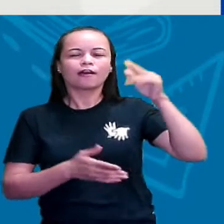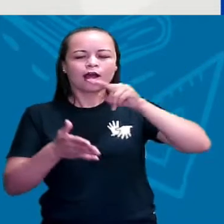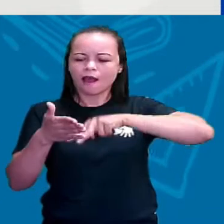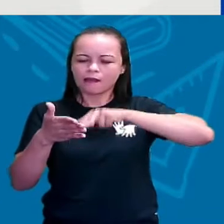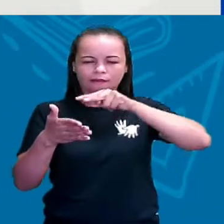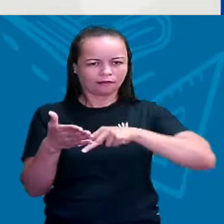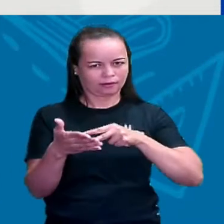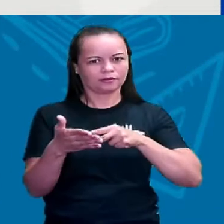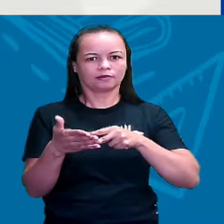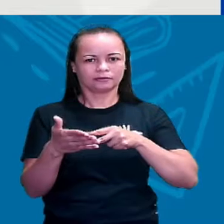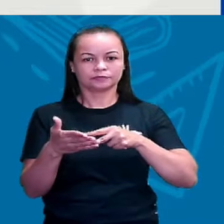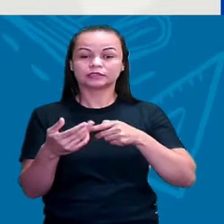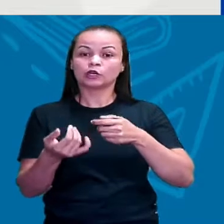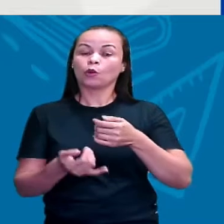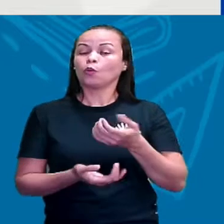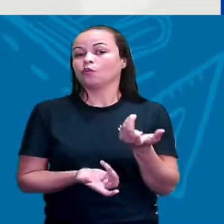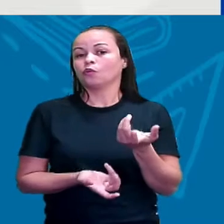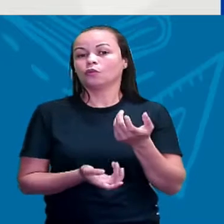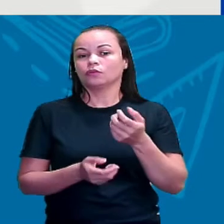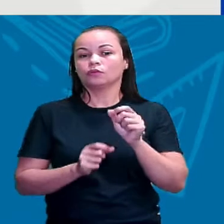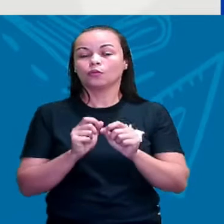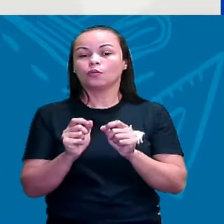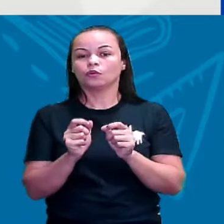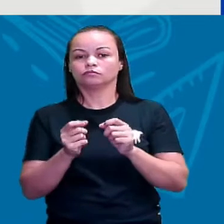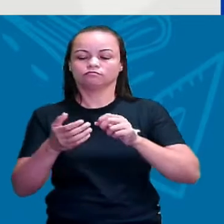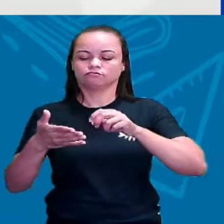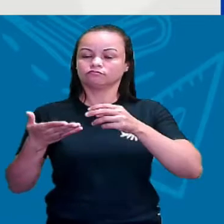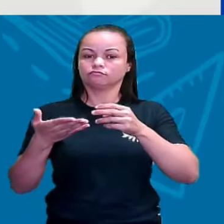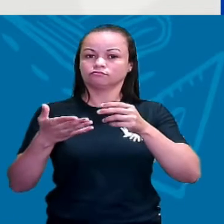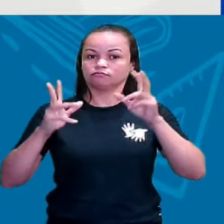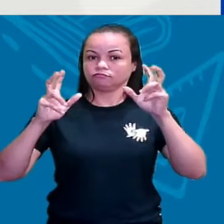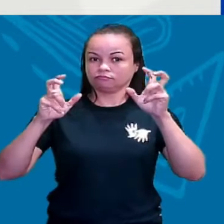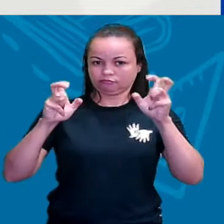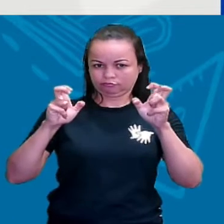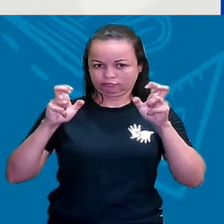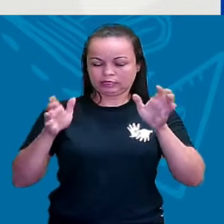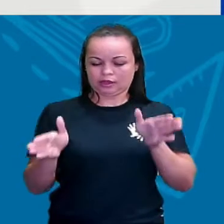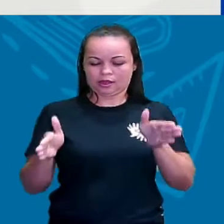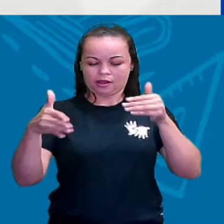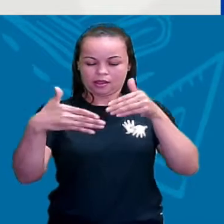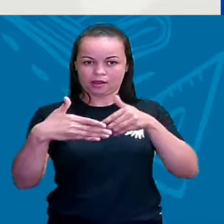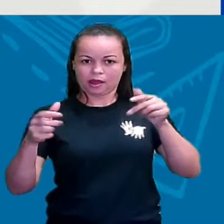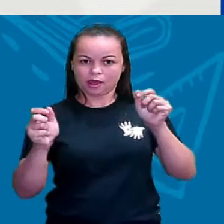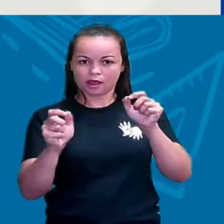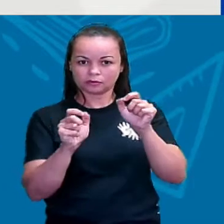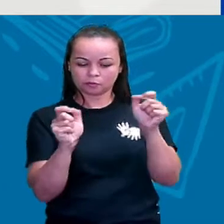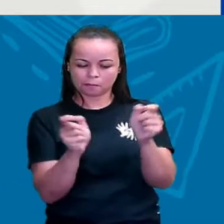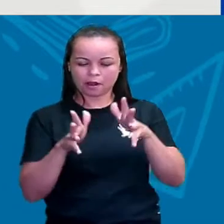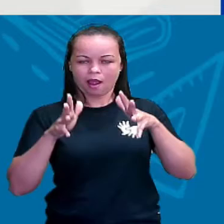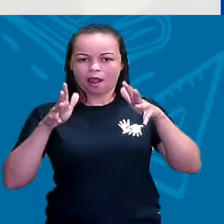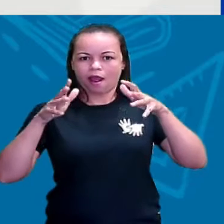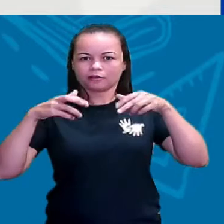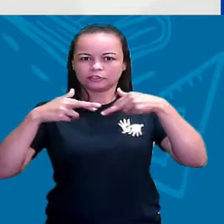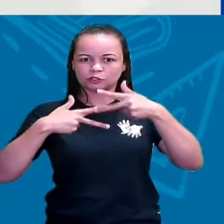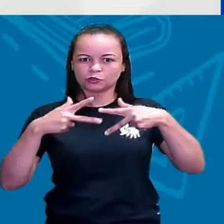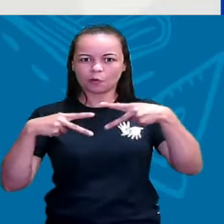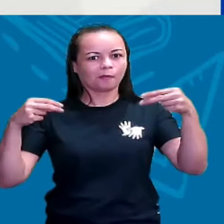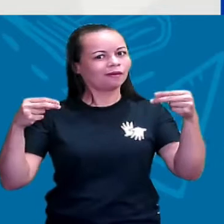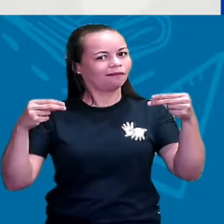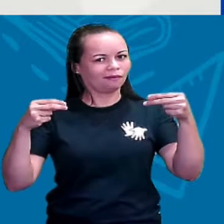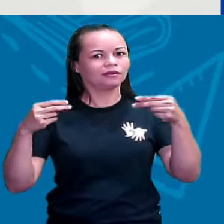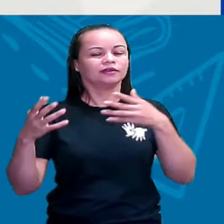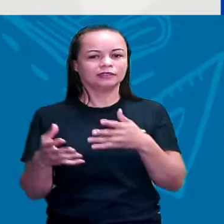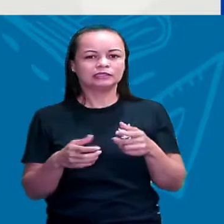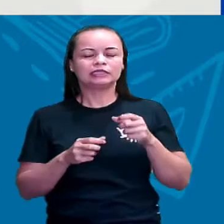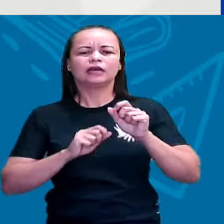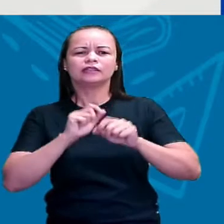tema deste poema é Caixa Mágica de Surpresa e quem o escreveu foi o